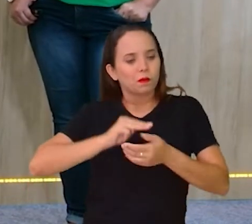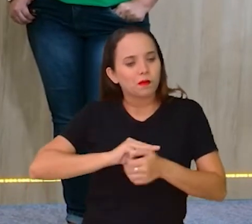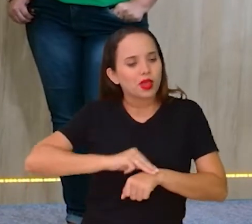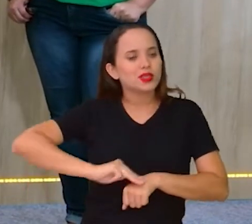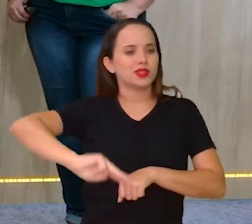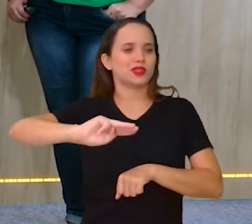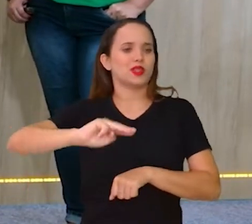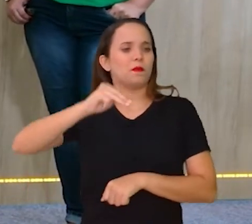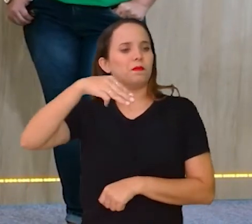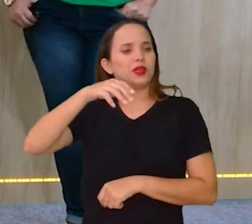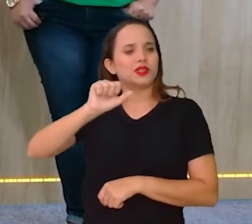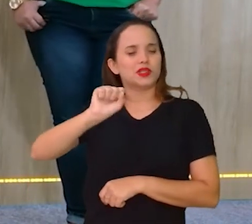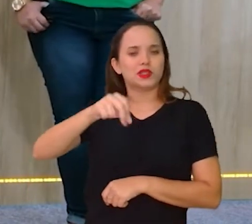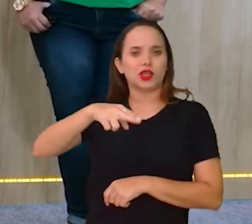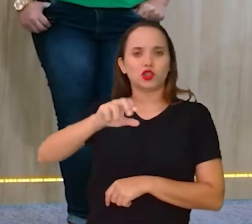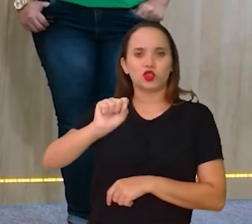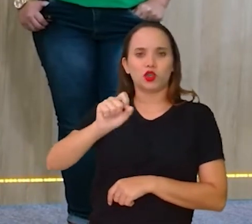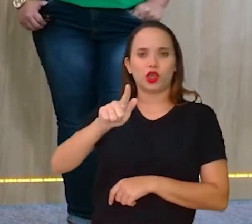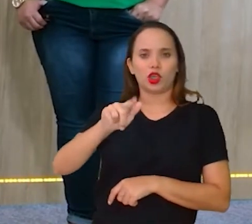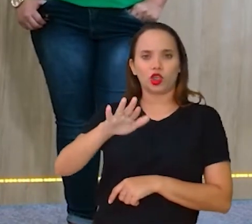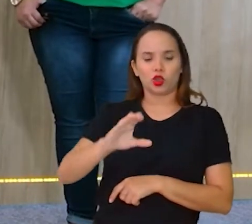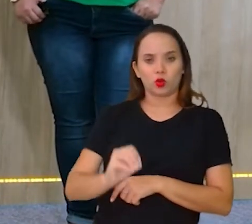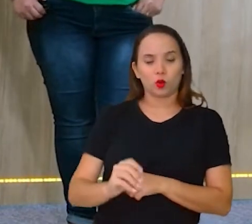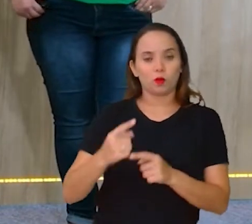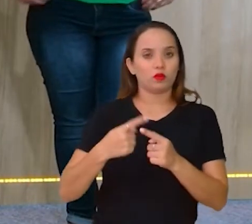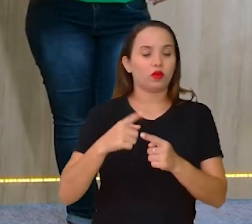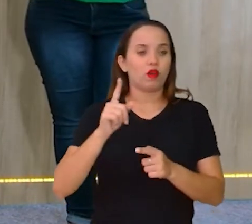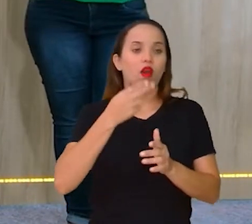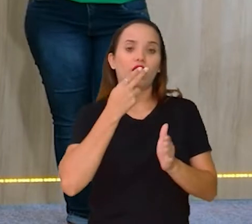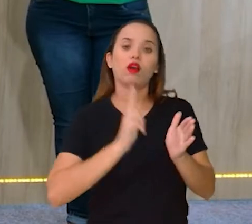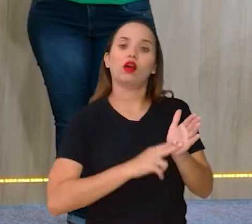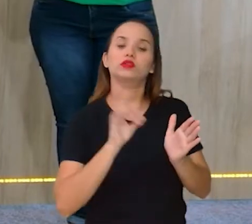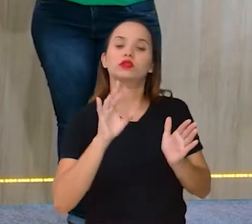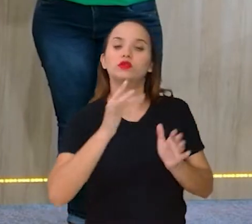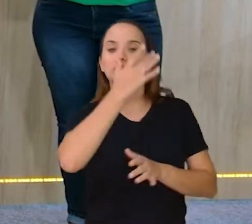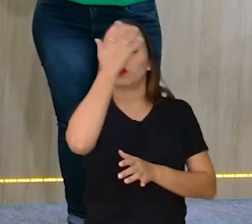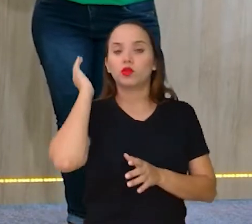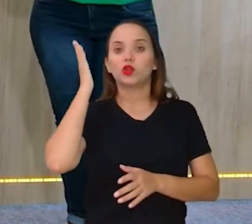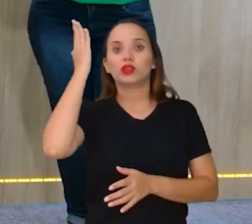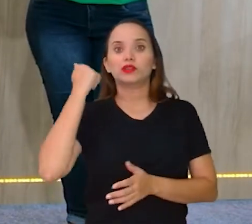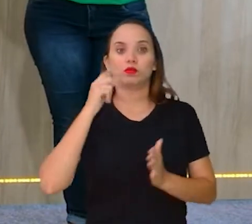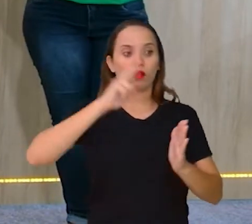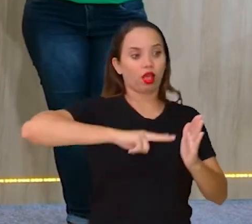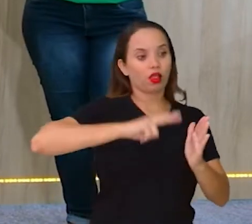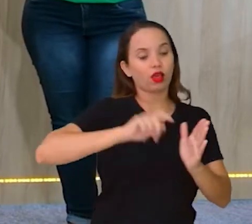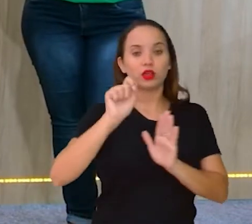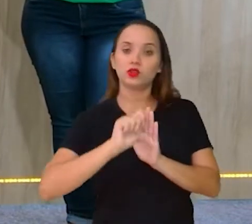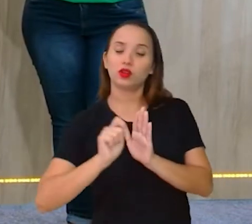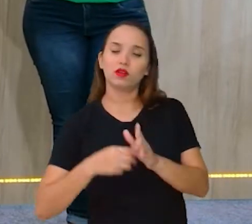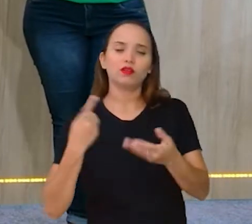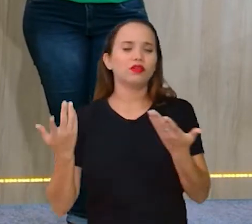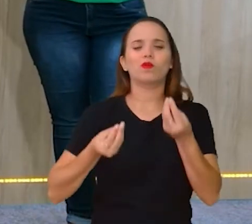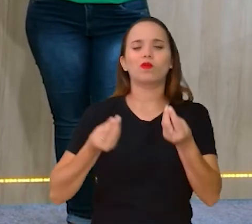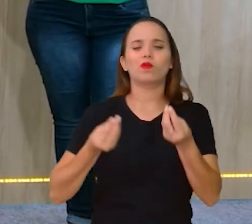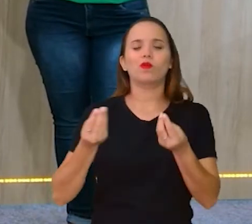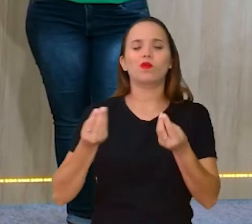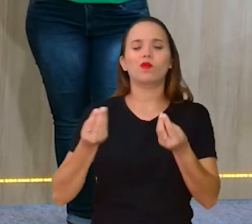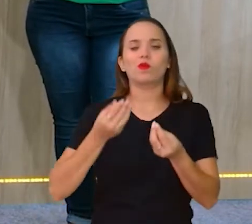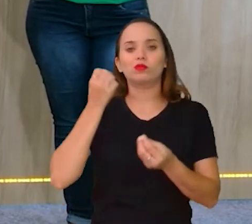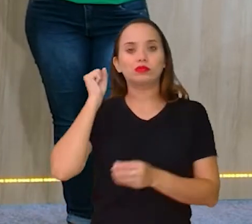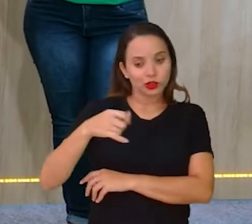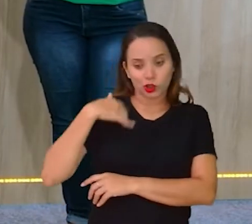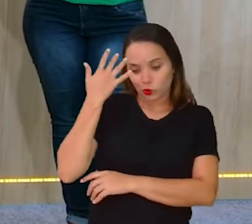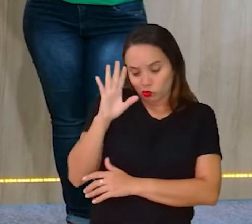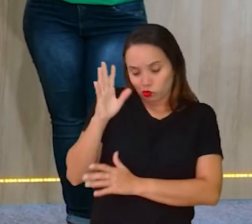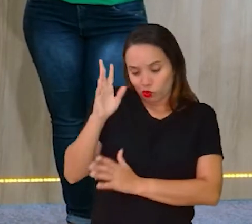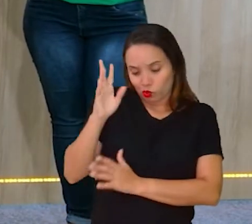escrever, quem sabia ler, e pessoas que não sabiam ler e escrever, como é que elas iriam se comunicar com, por exemplo, parentes que estavam em